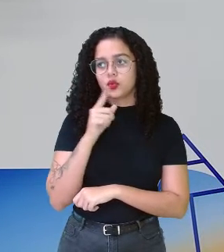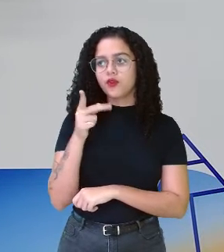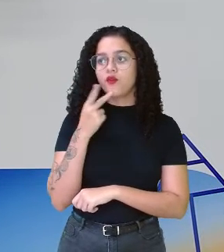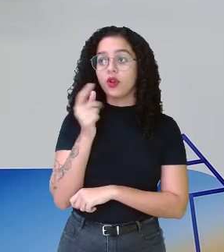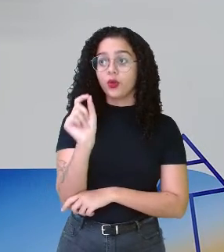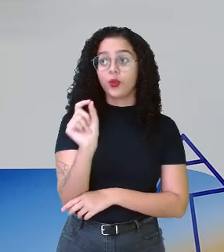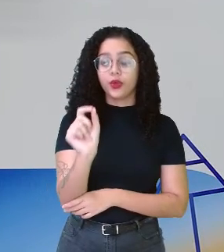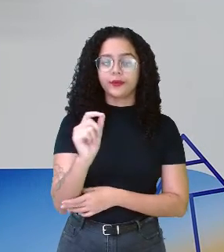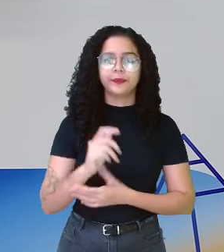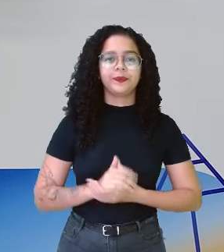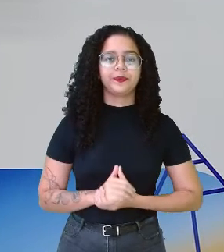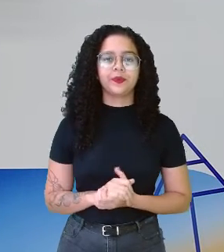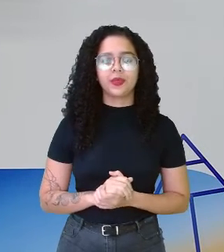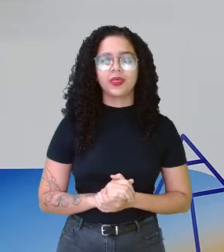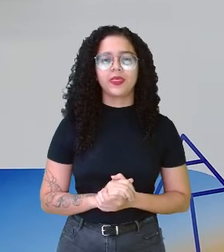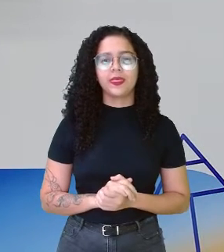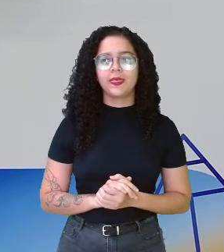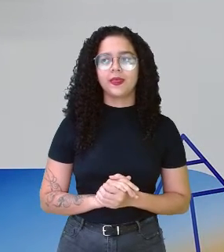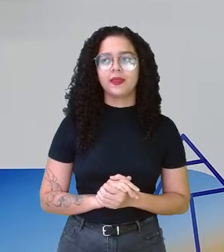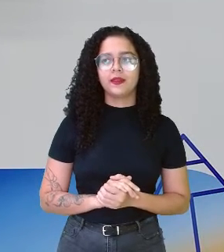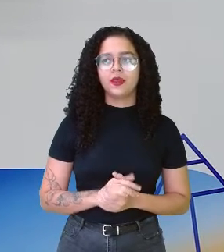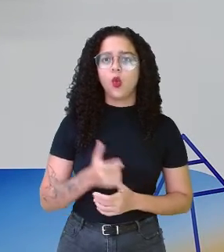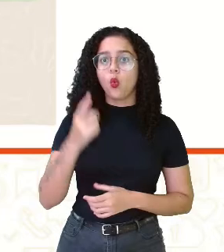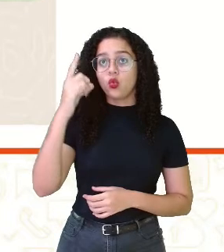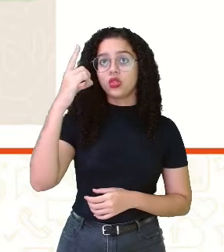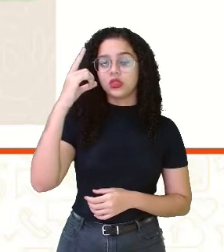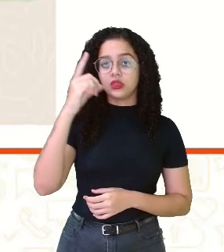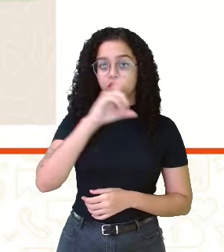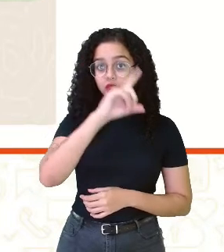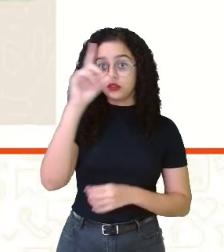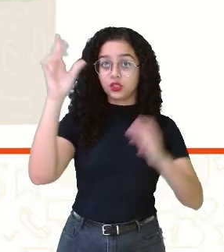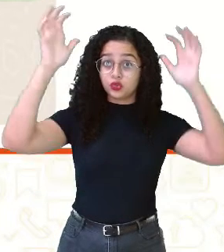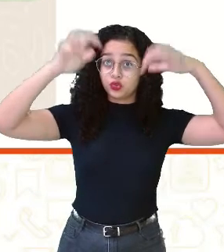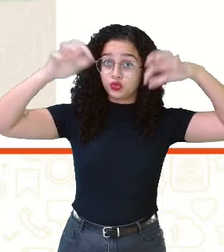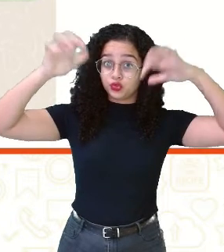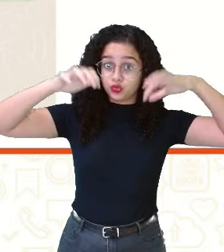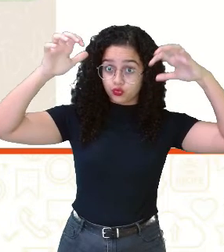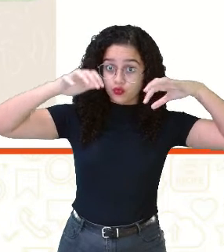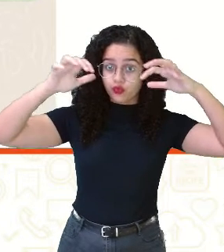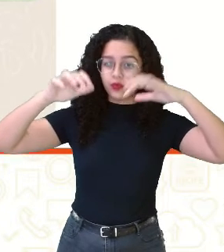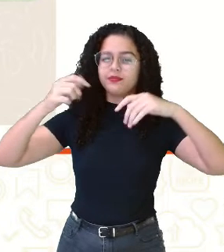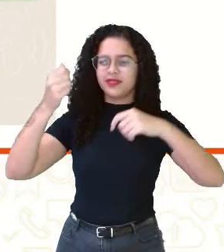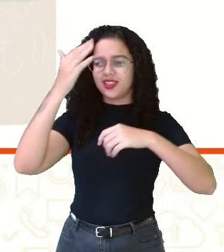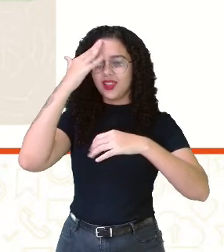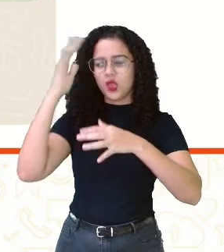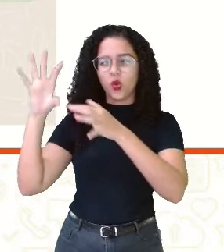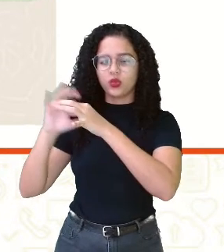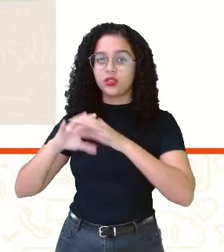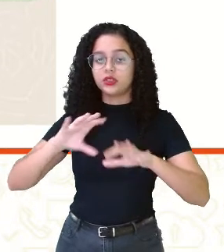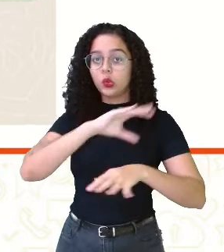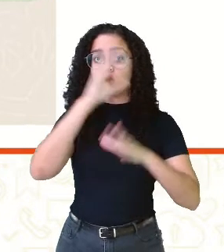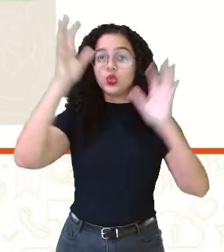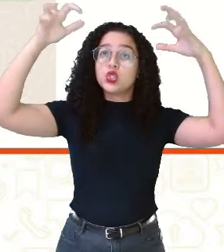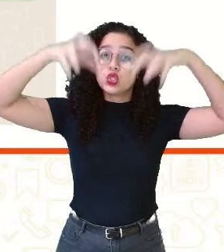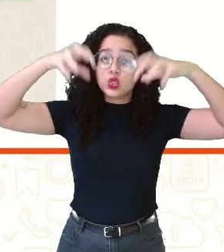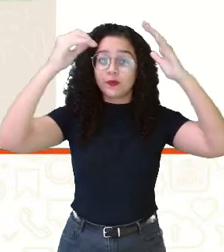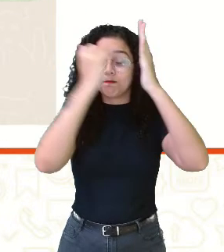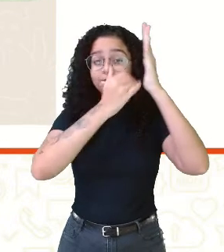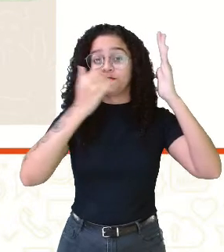ele fala o seguinte. Era um dia de chuva, precisa conhecer o contexto, não é? E aí, ele diz o seguinte.